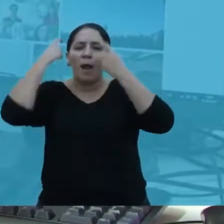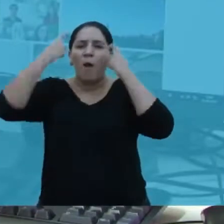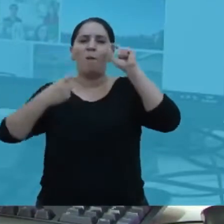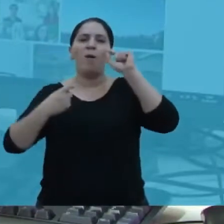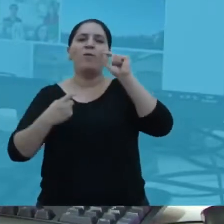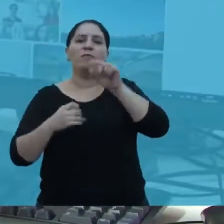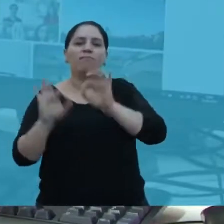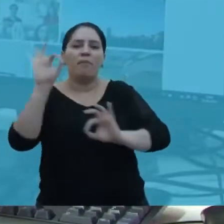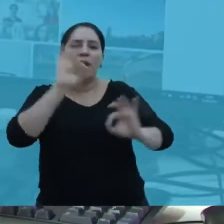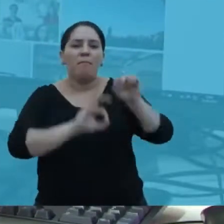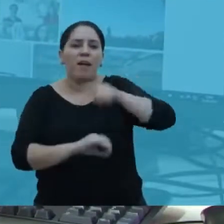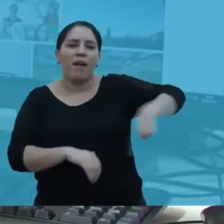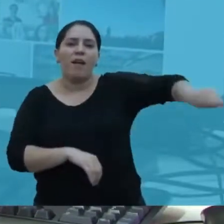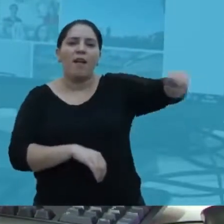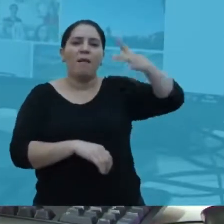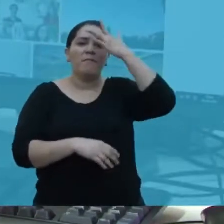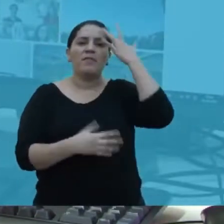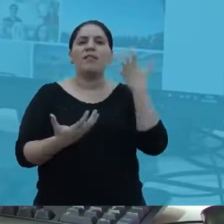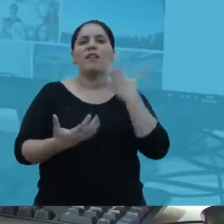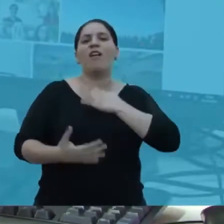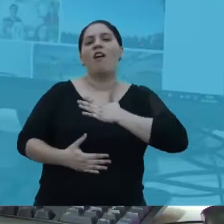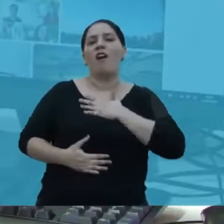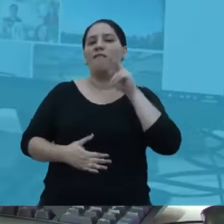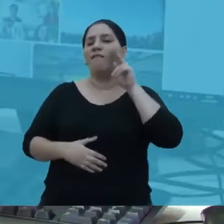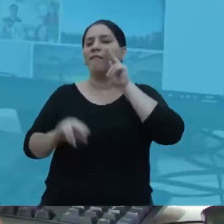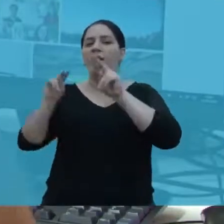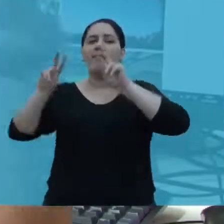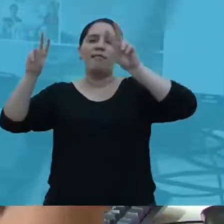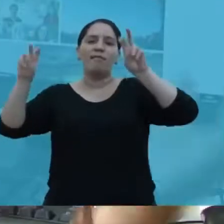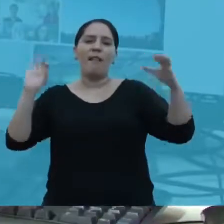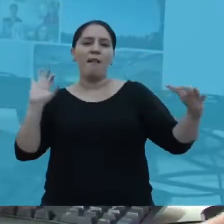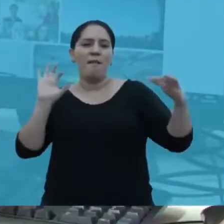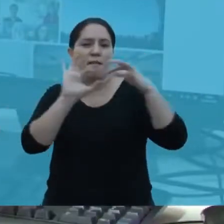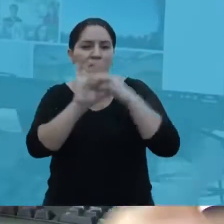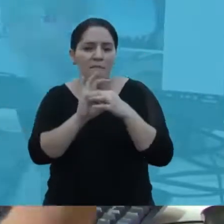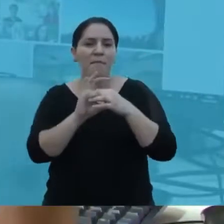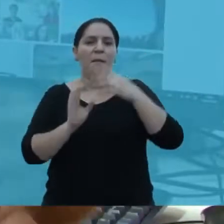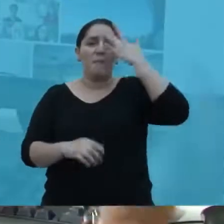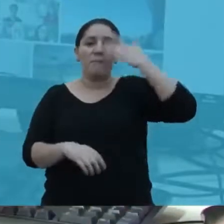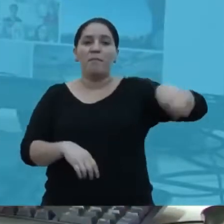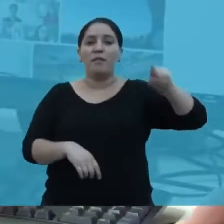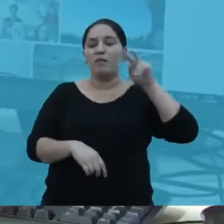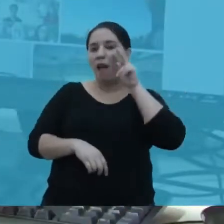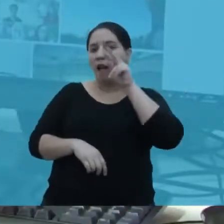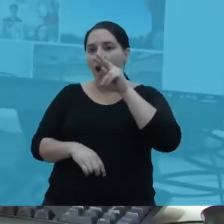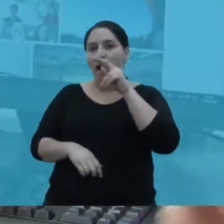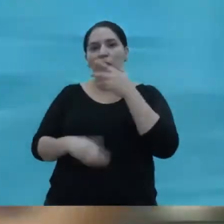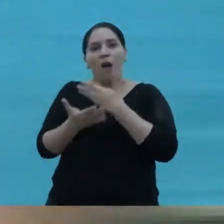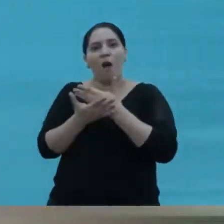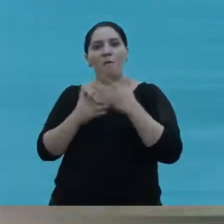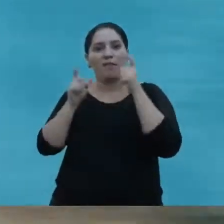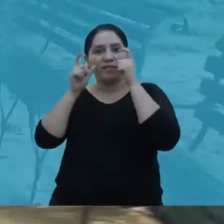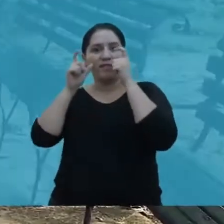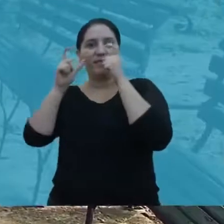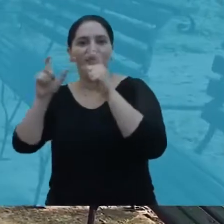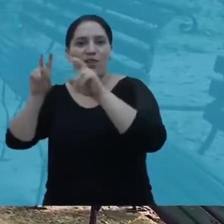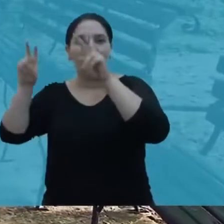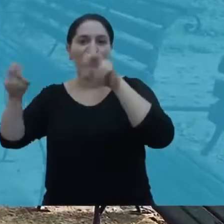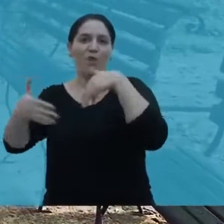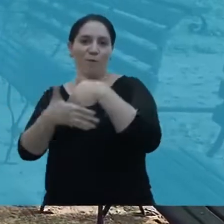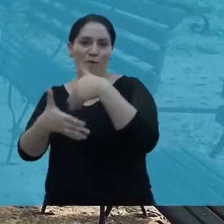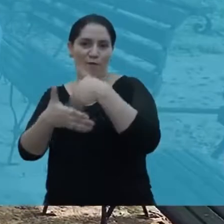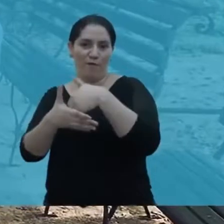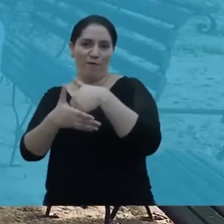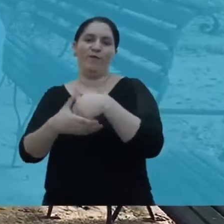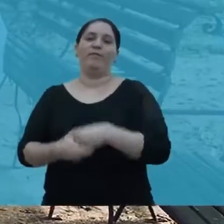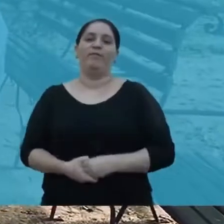pensando esses elementos que vão mobilizando as pessoas, Essas sub-temáticas que vão mobilizando as pessoas a se aproximarem